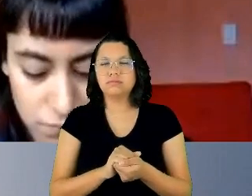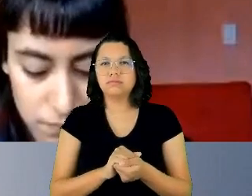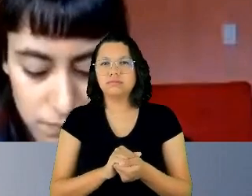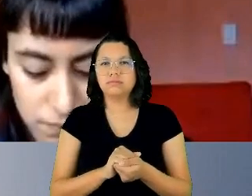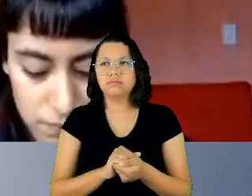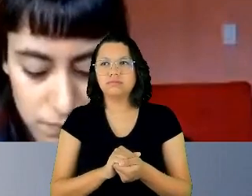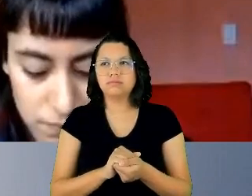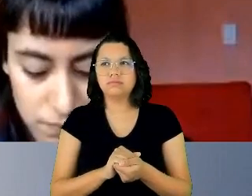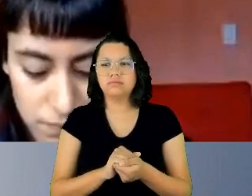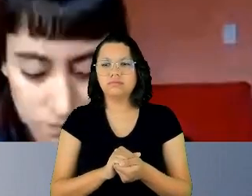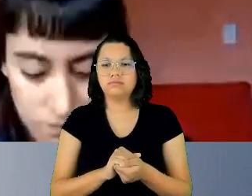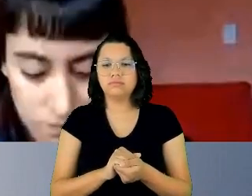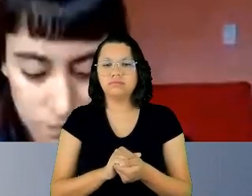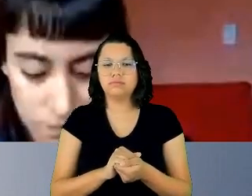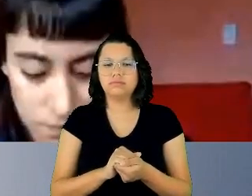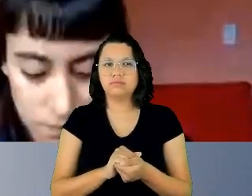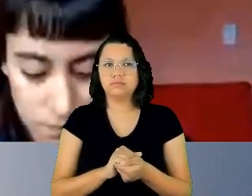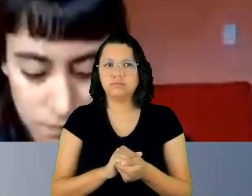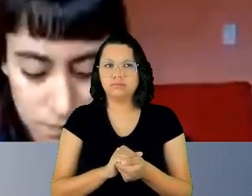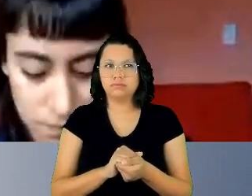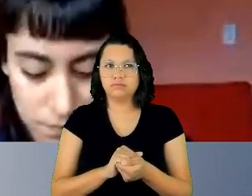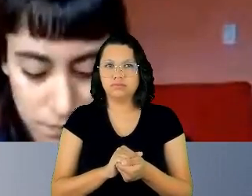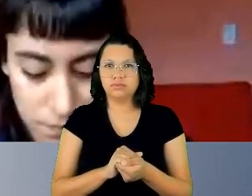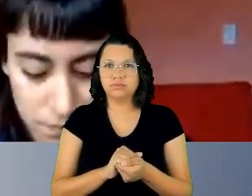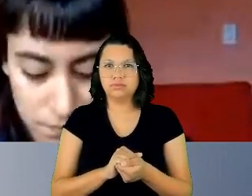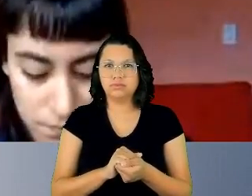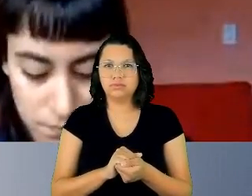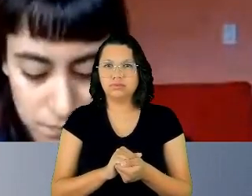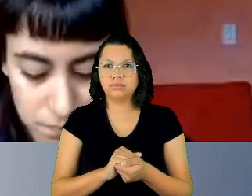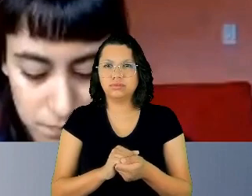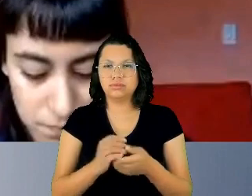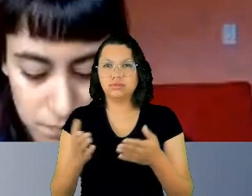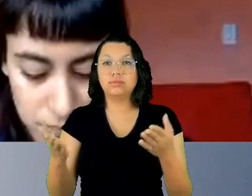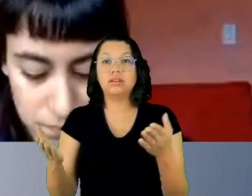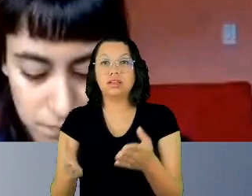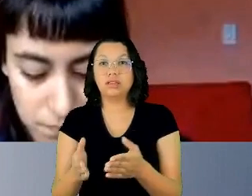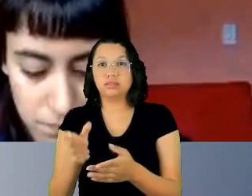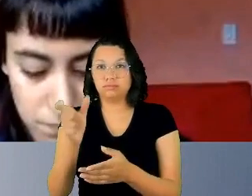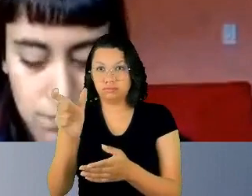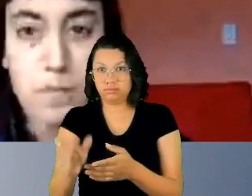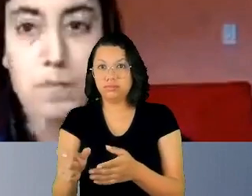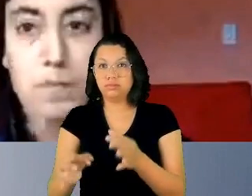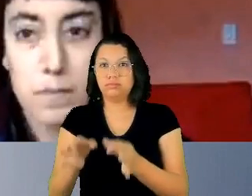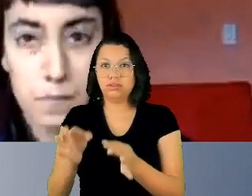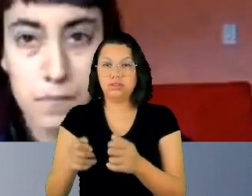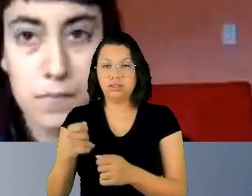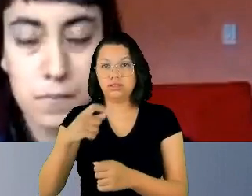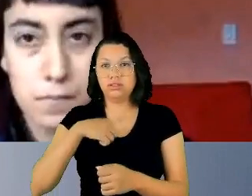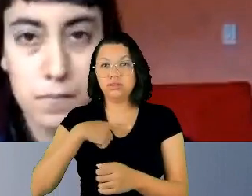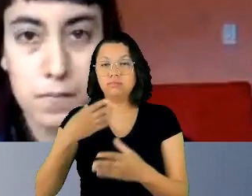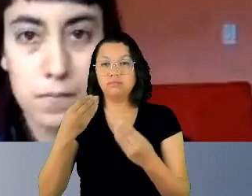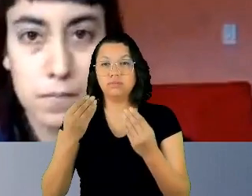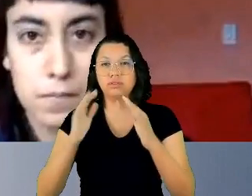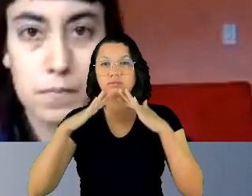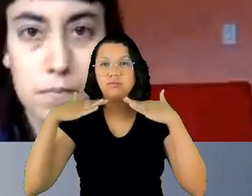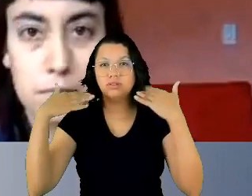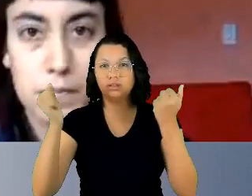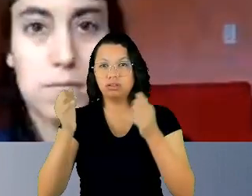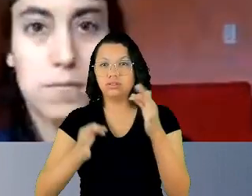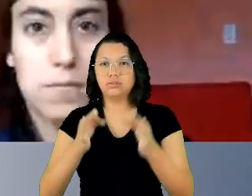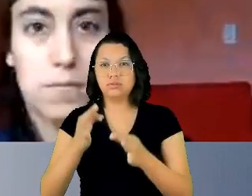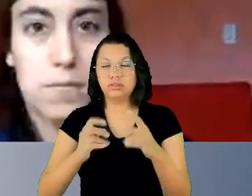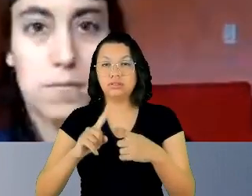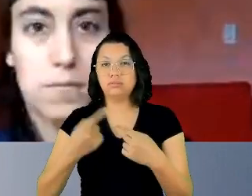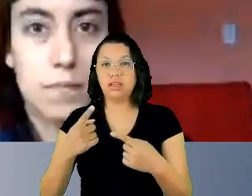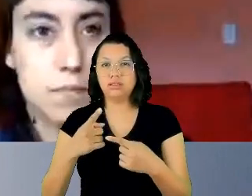não somente por suas qualidades jurídicas, mas acima de tudo por ser uma